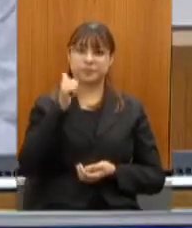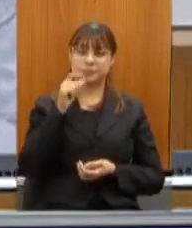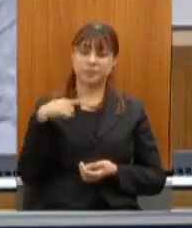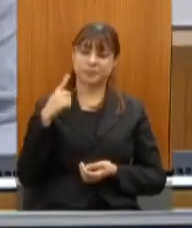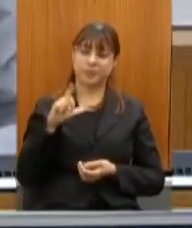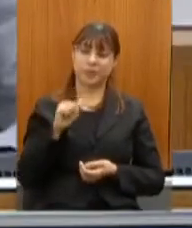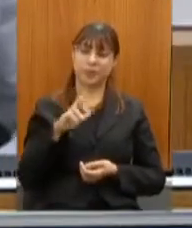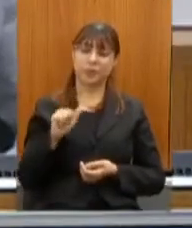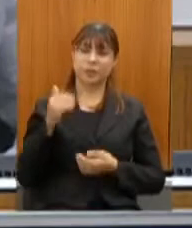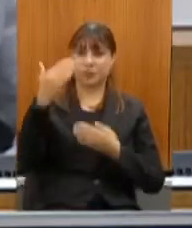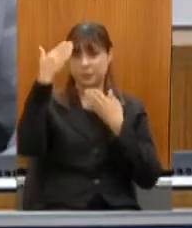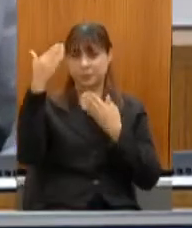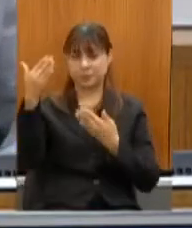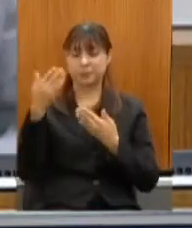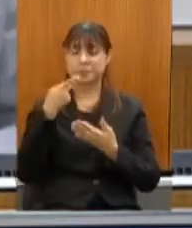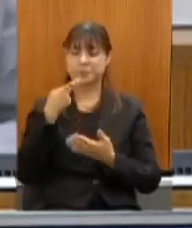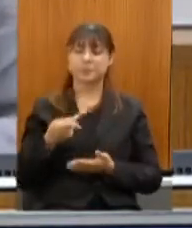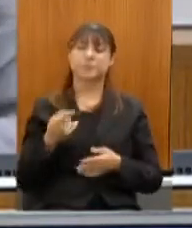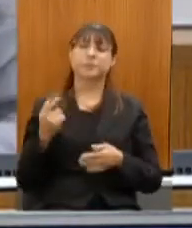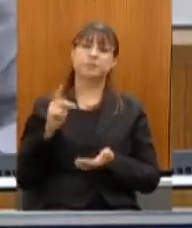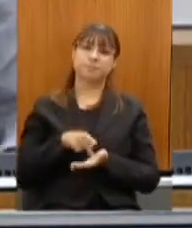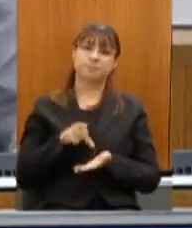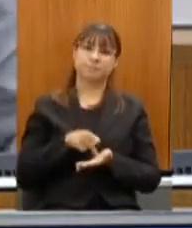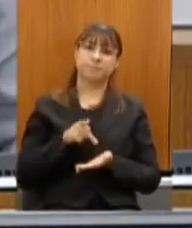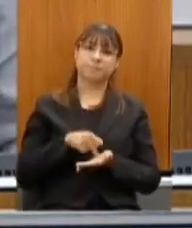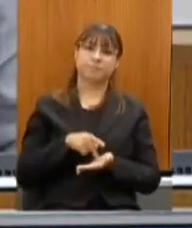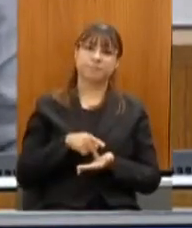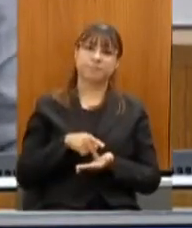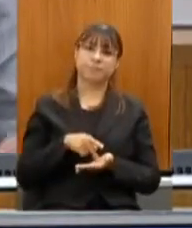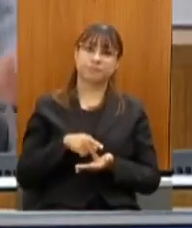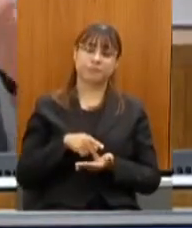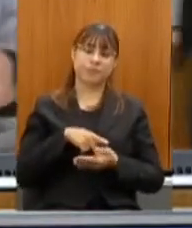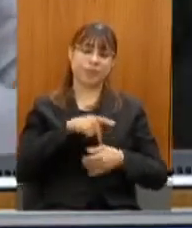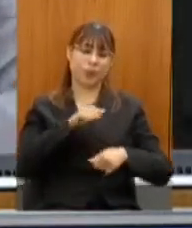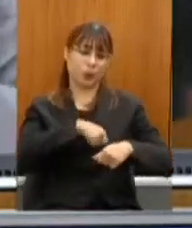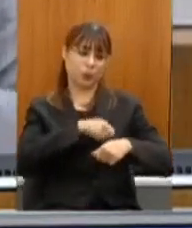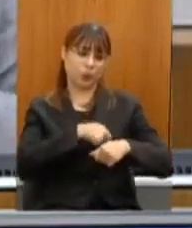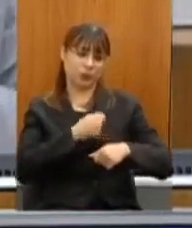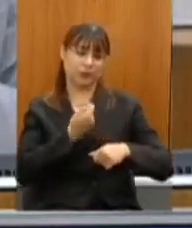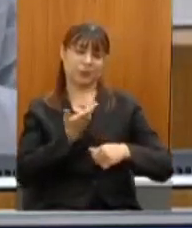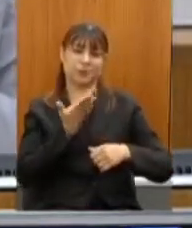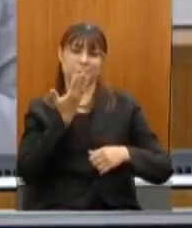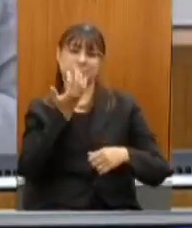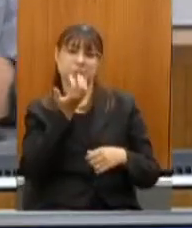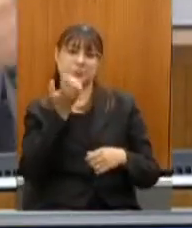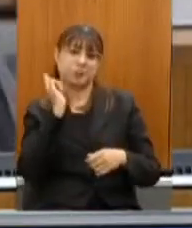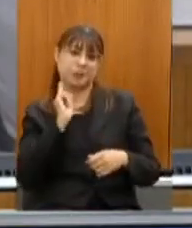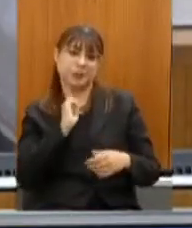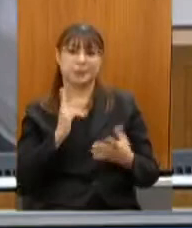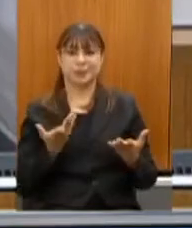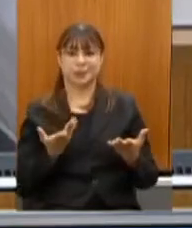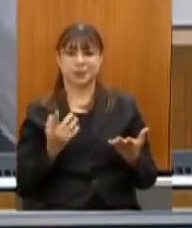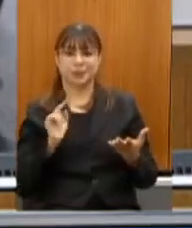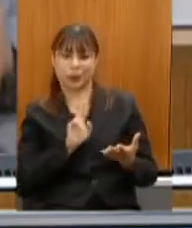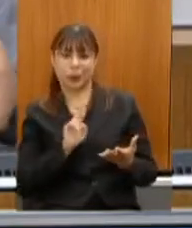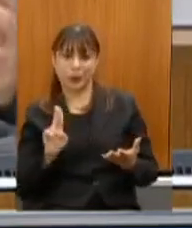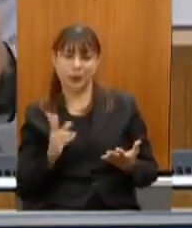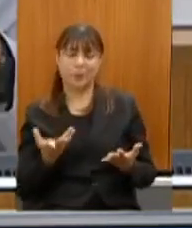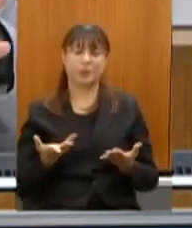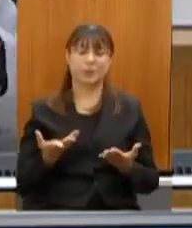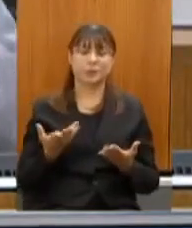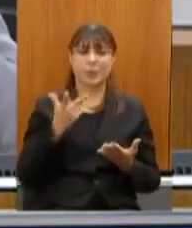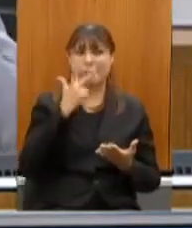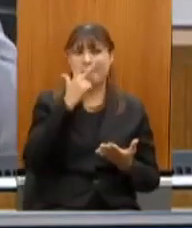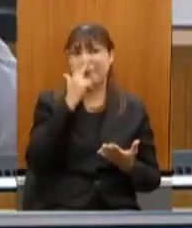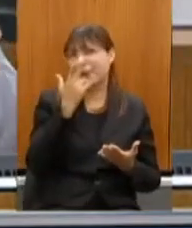obrigado pelas considerações realmente assim a cozinha mineira foi um negócio que gente assim parece tão